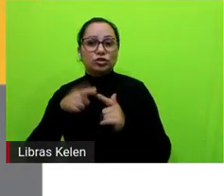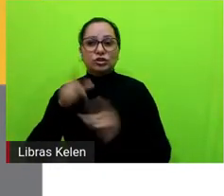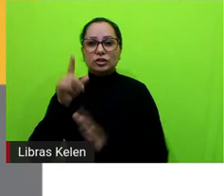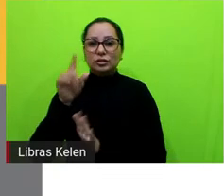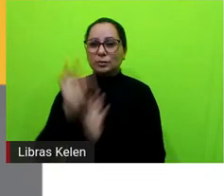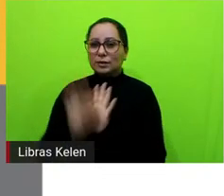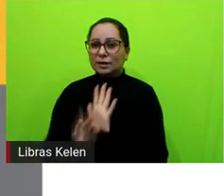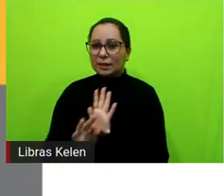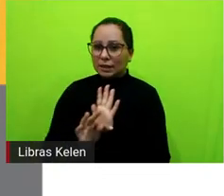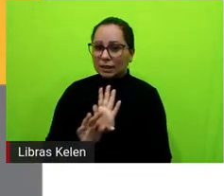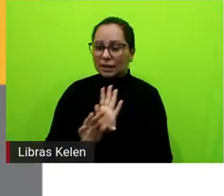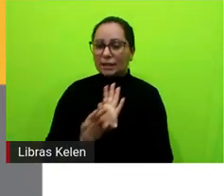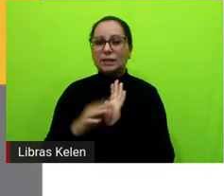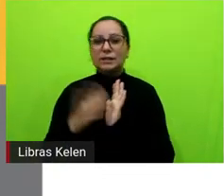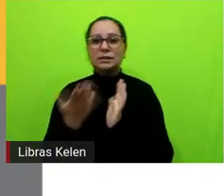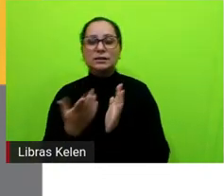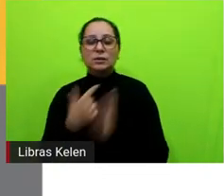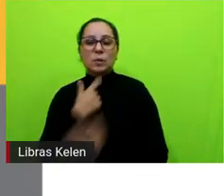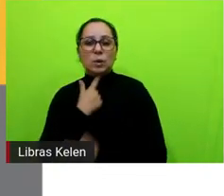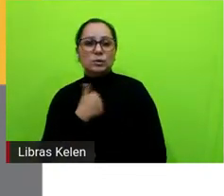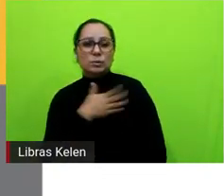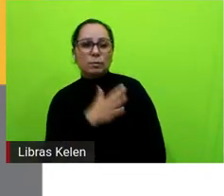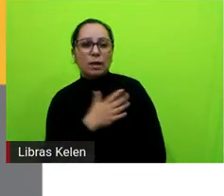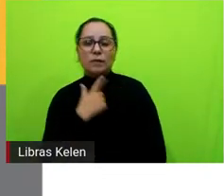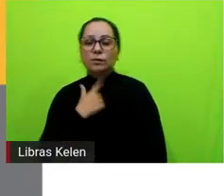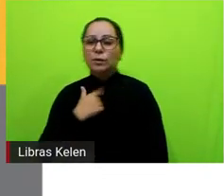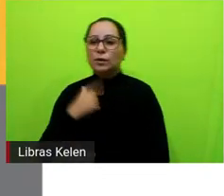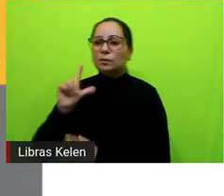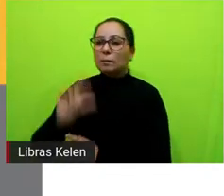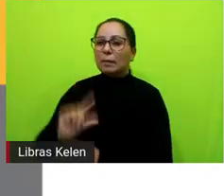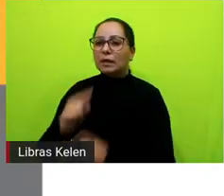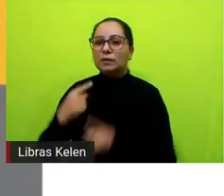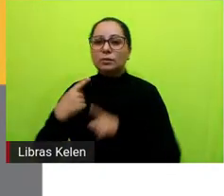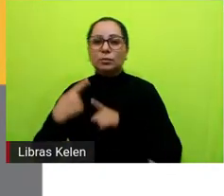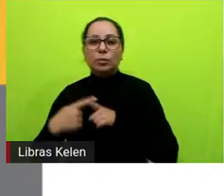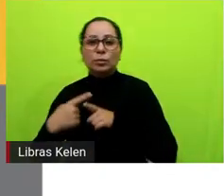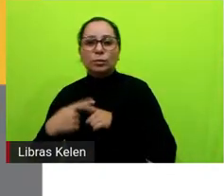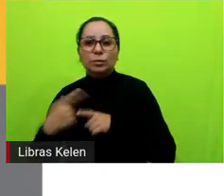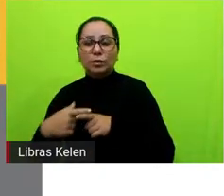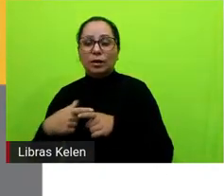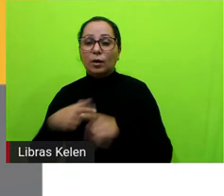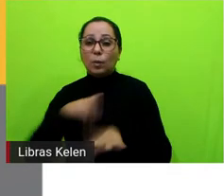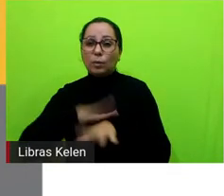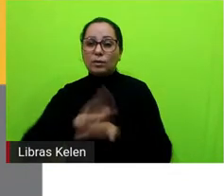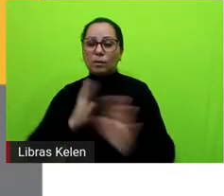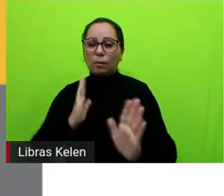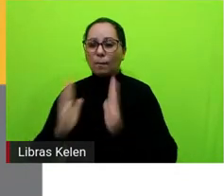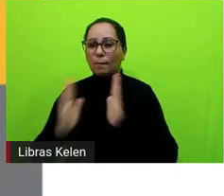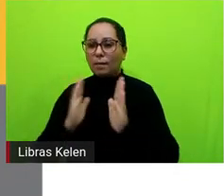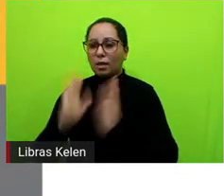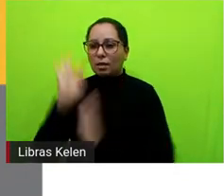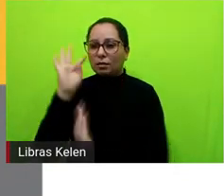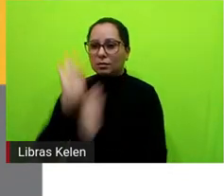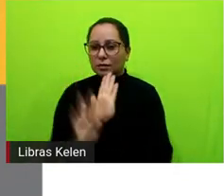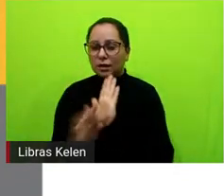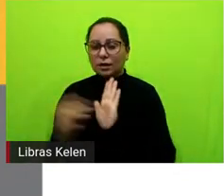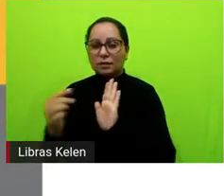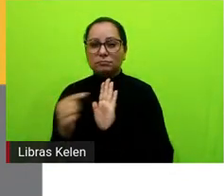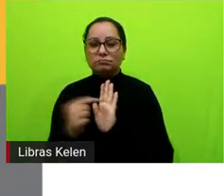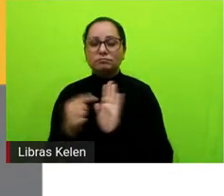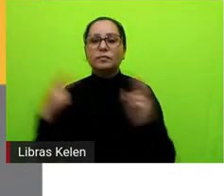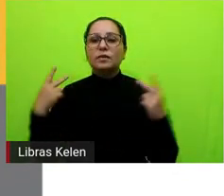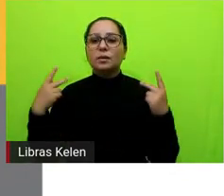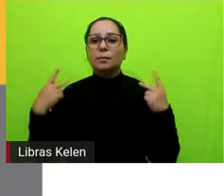me agrada mais me agrada menos por quê qual é o tempo dessa narrativa que personagens